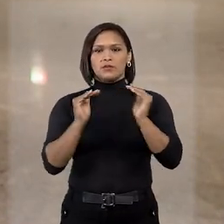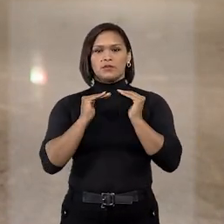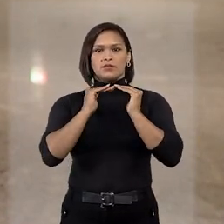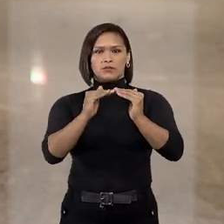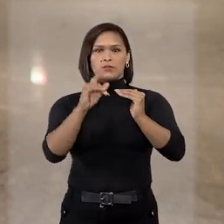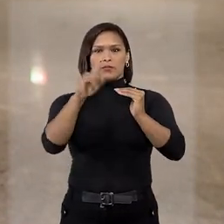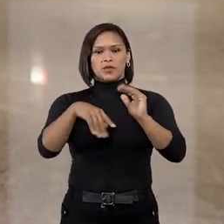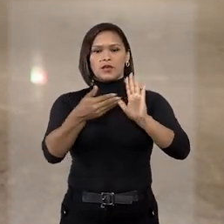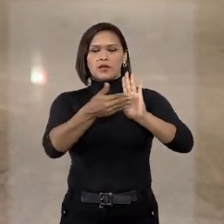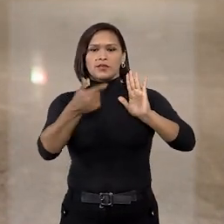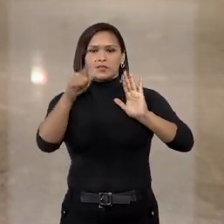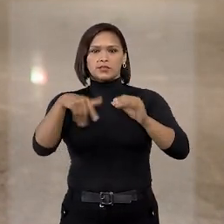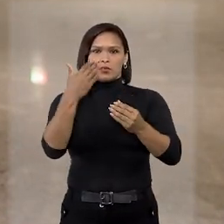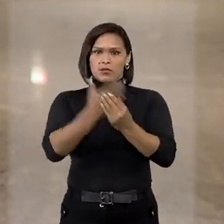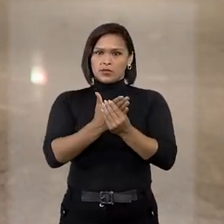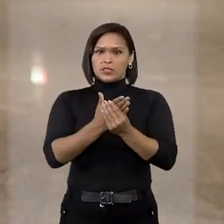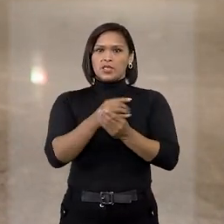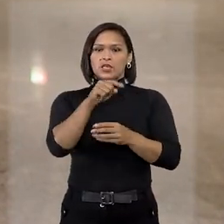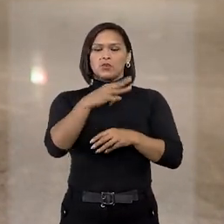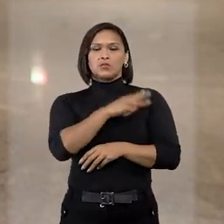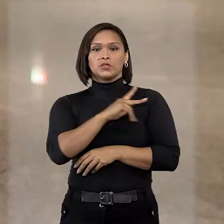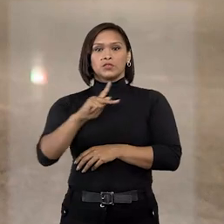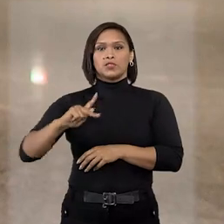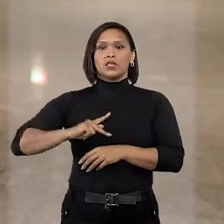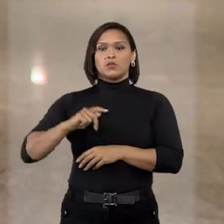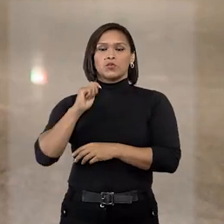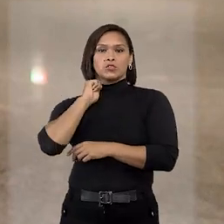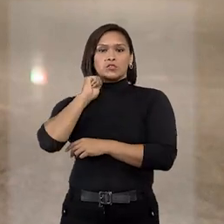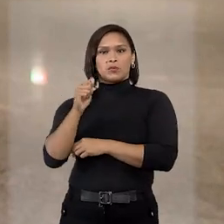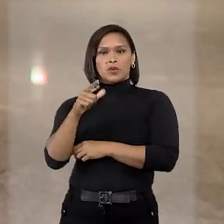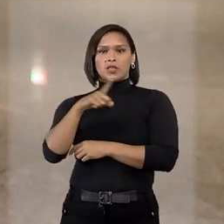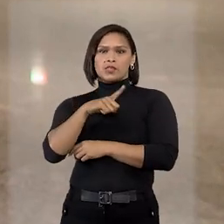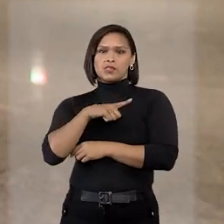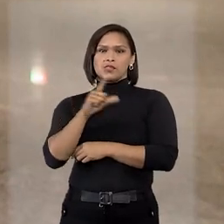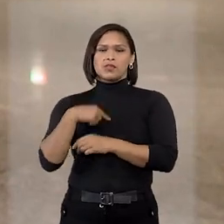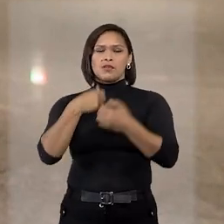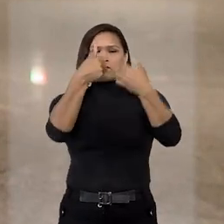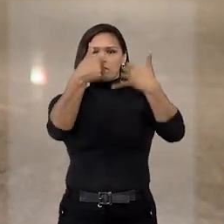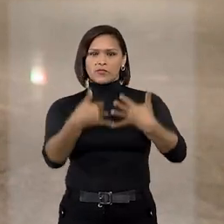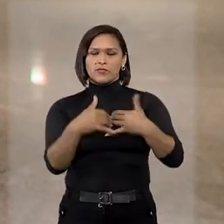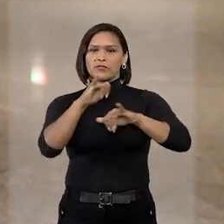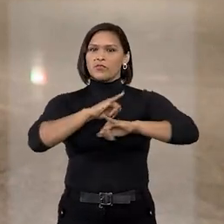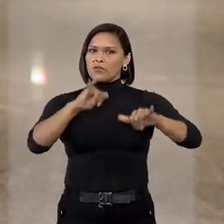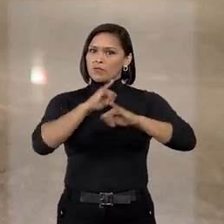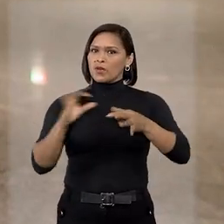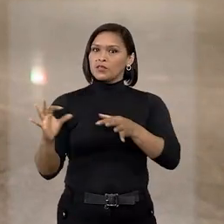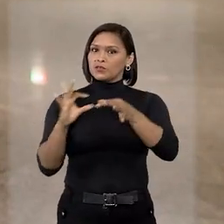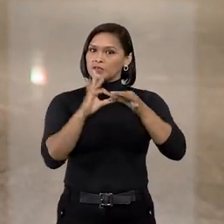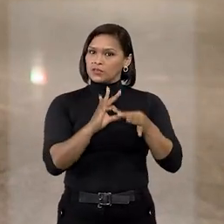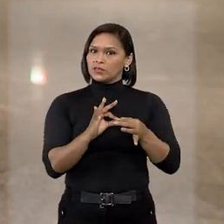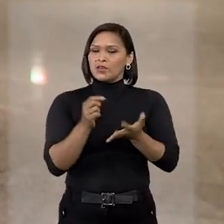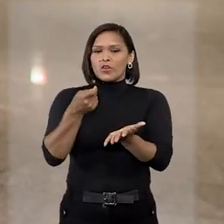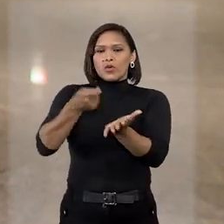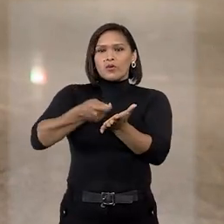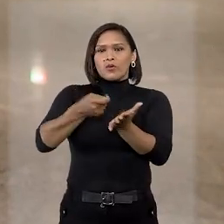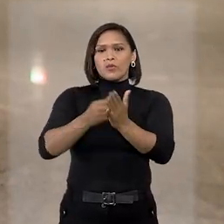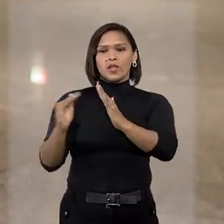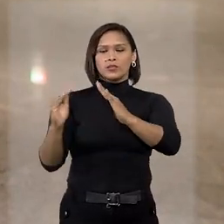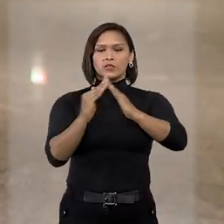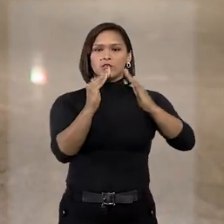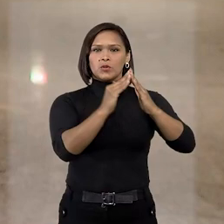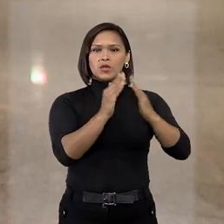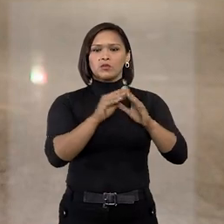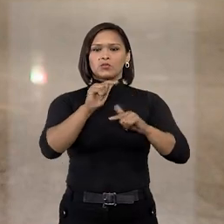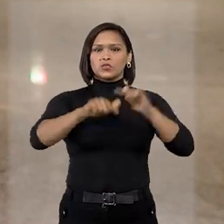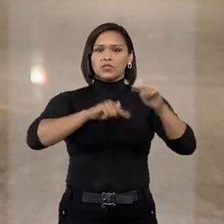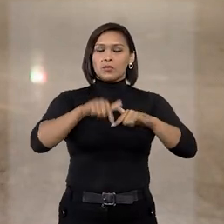manteve a extinção do processo no qual o Ministério Público de Minas Gerais alegava que uma associação estaria cobrando dos moradores